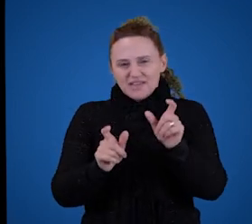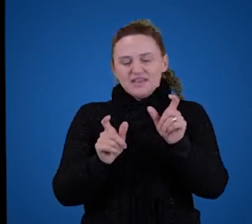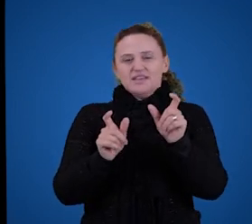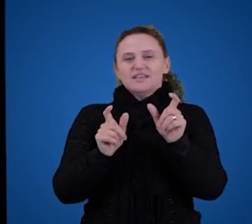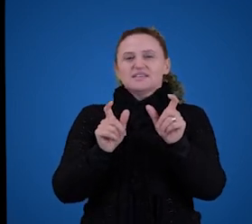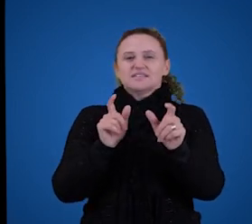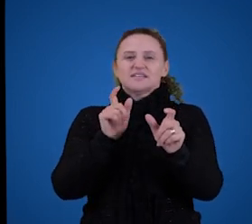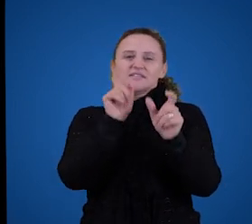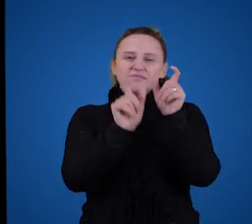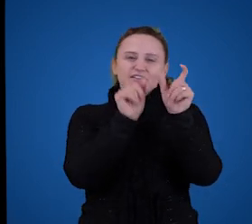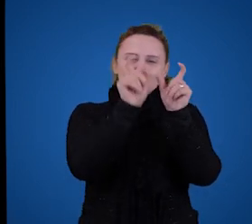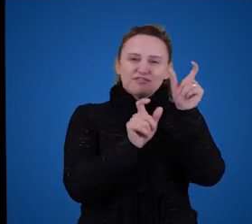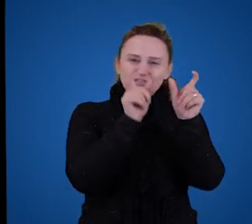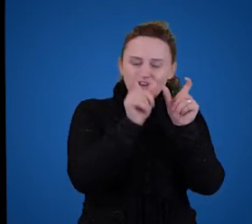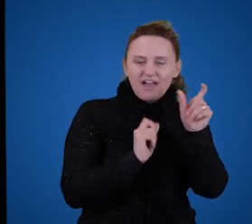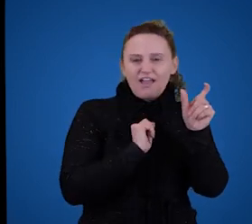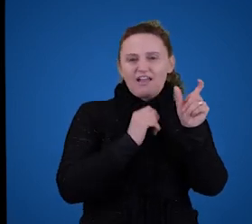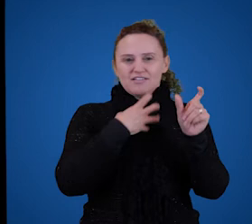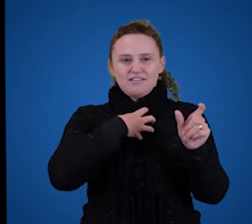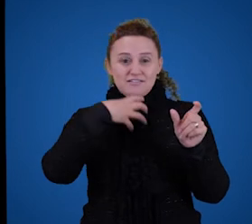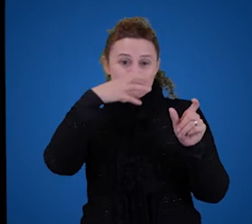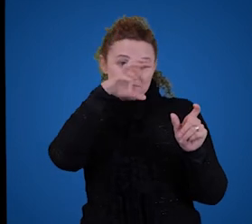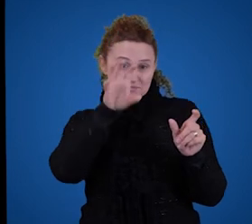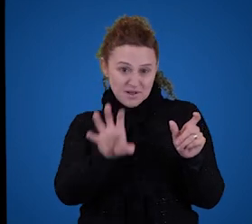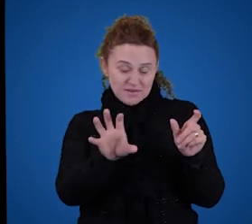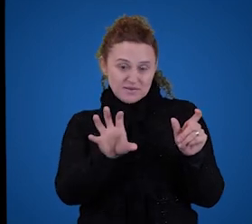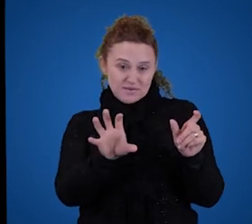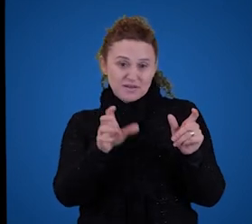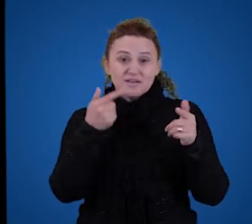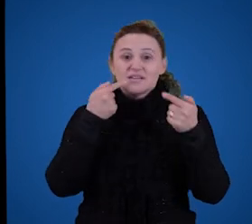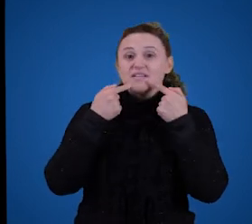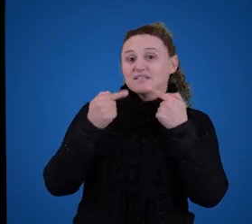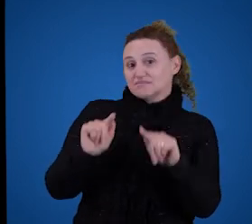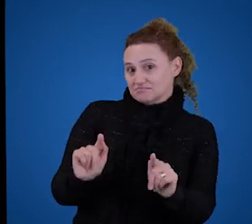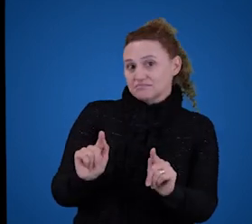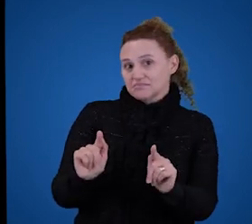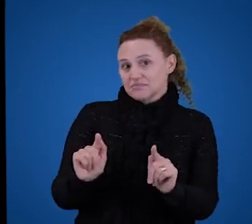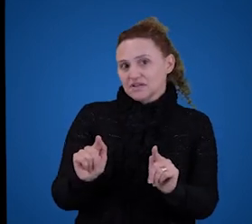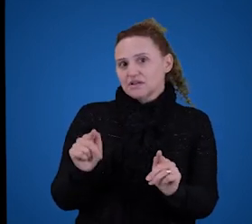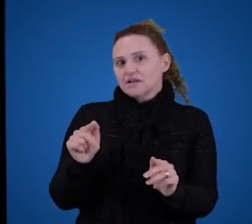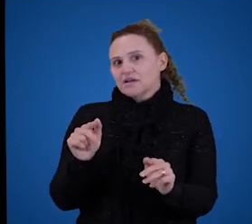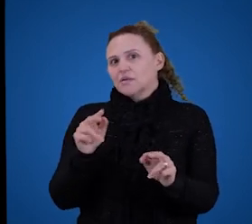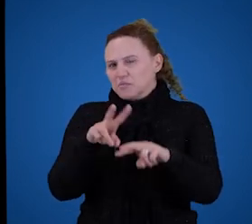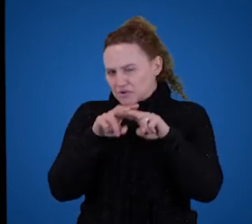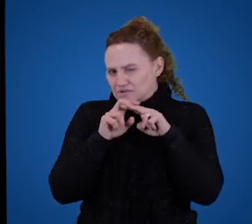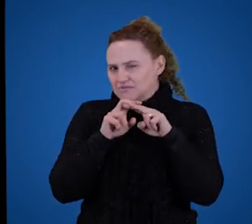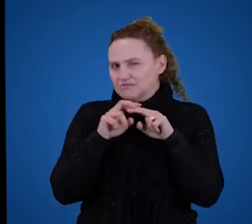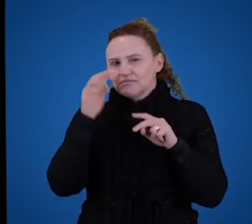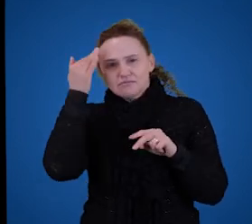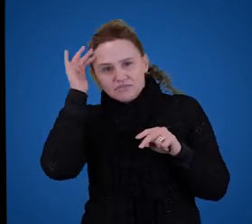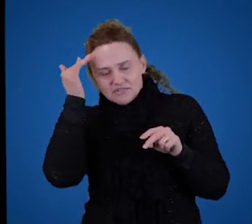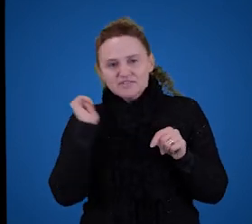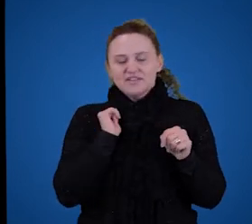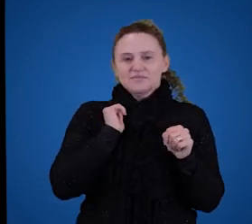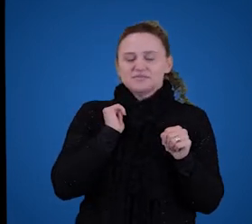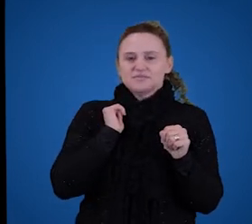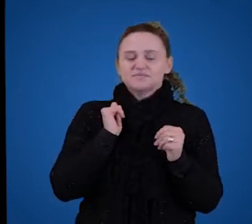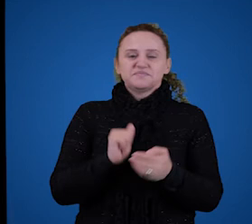etc, etc, a gente pode dizer que a gente entende D, por causa de todas essas habilidades e competências que nós temos.